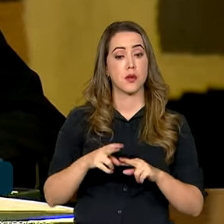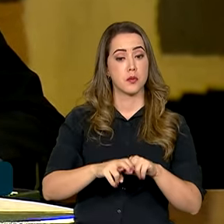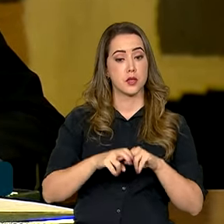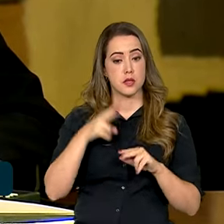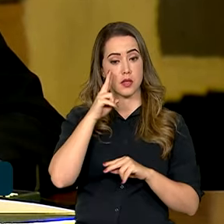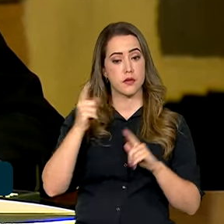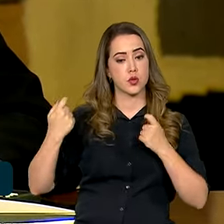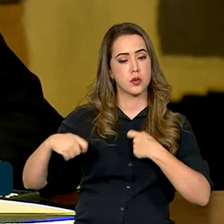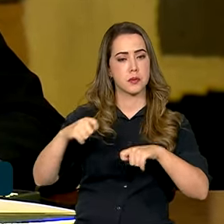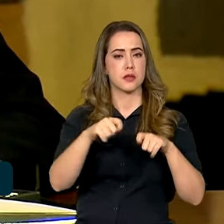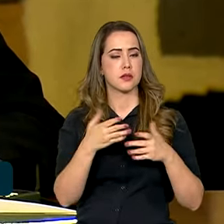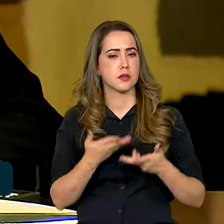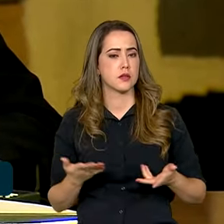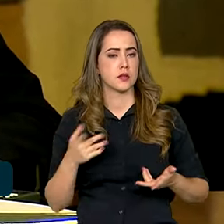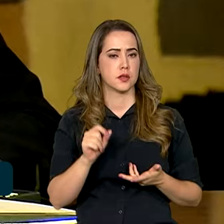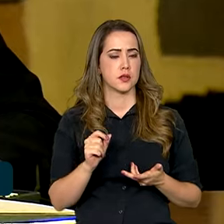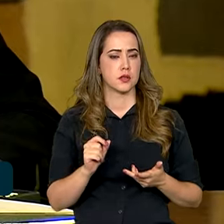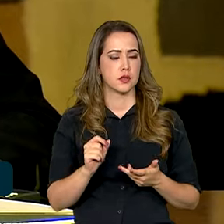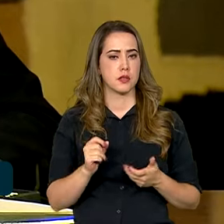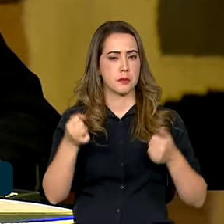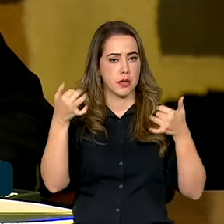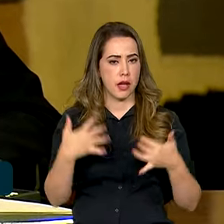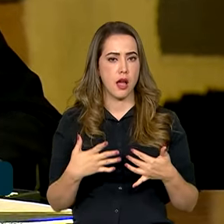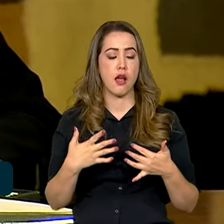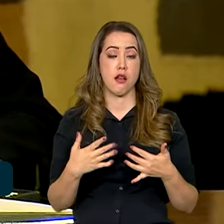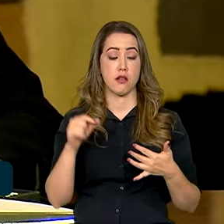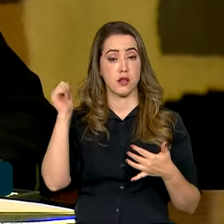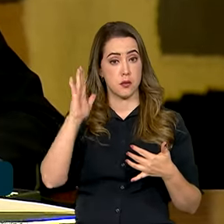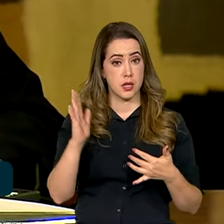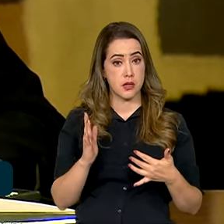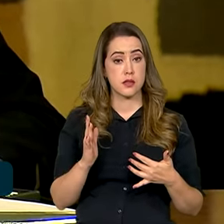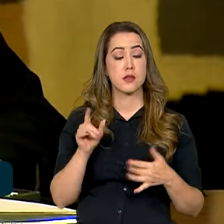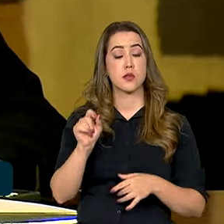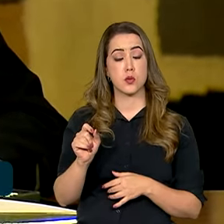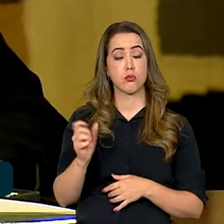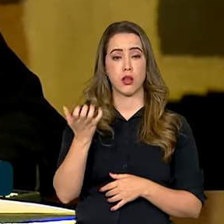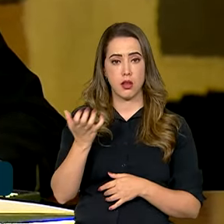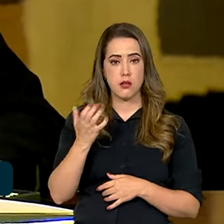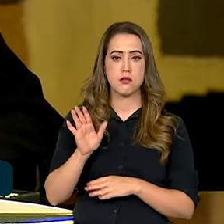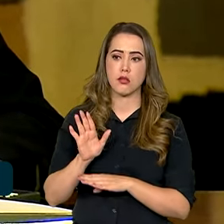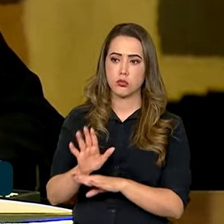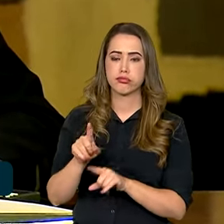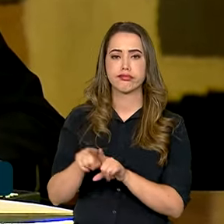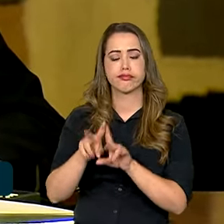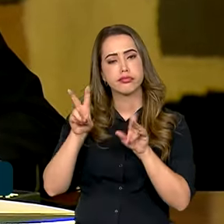considero necessário grifar a boa vontade demonstrada pelo Estado do Brasil quando